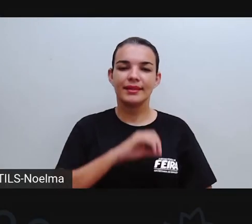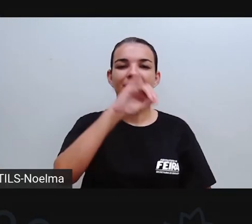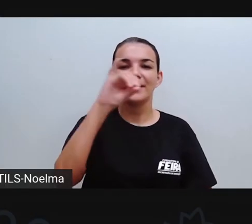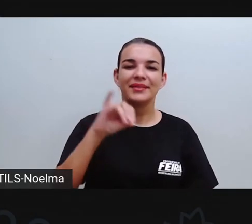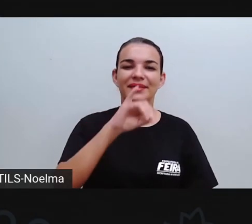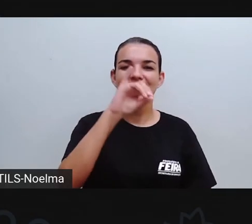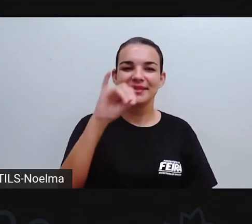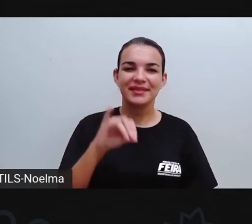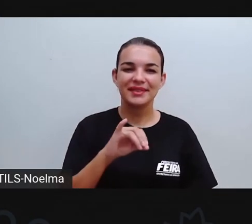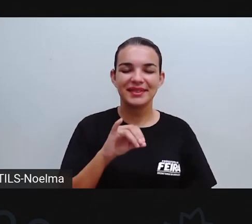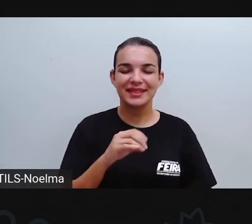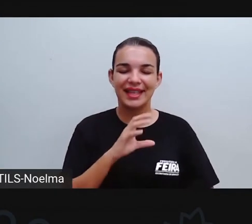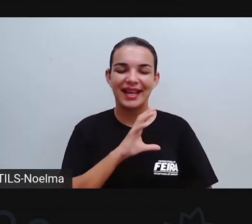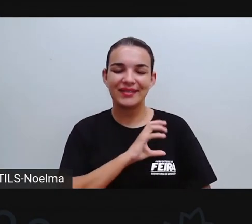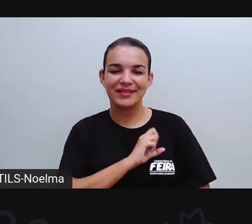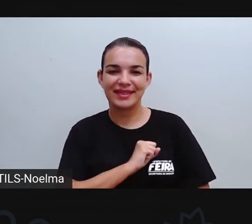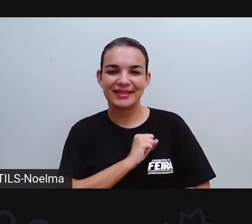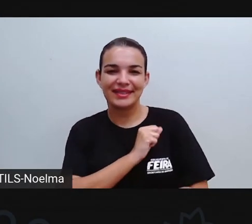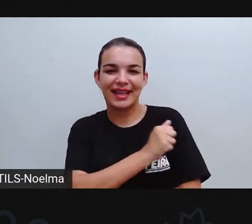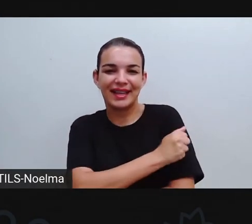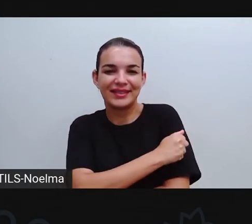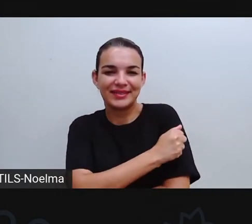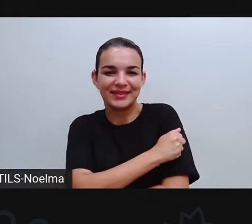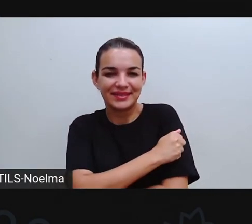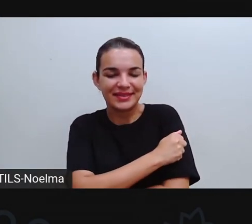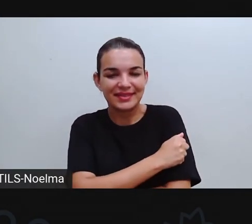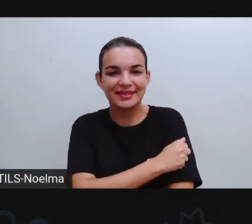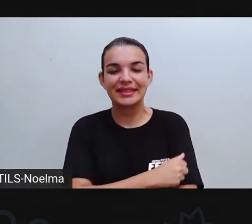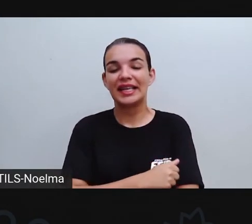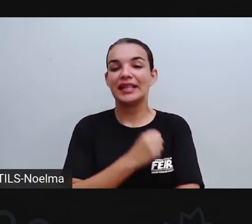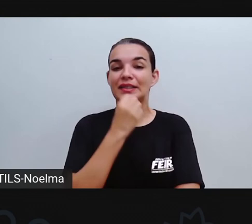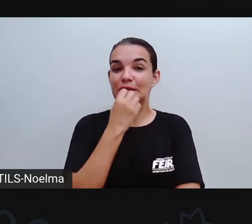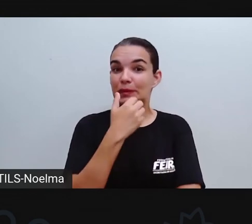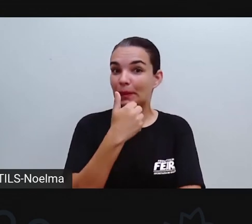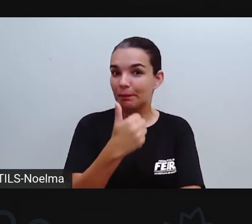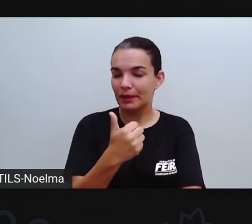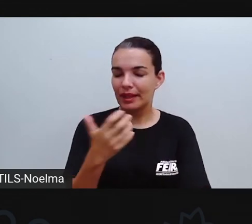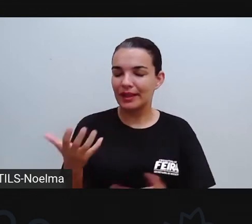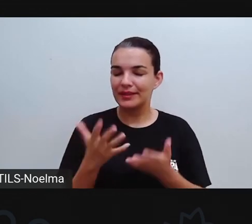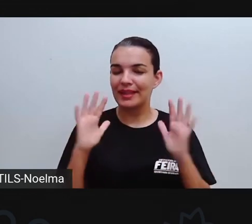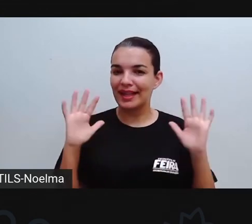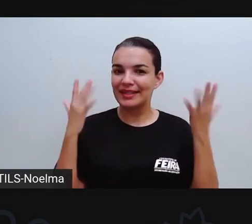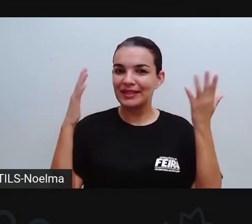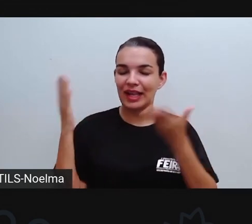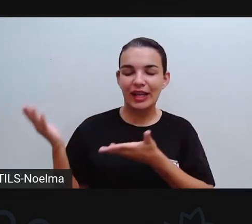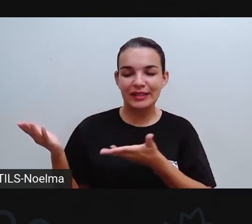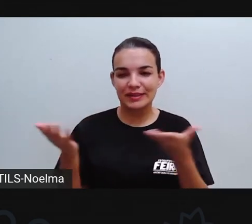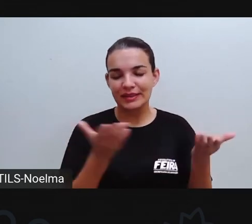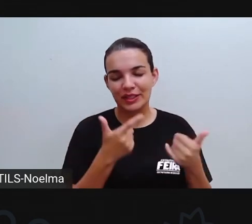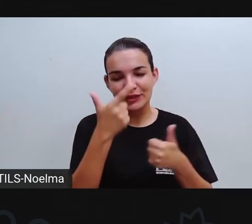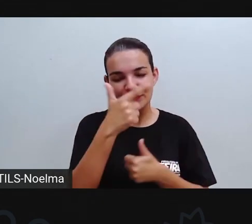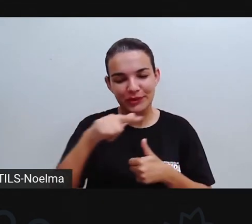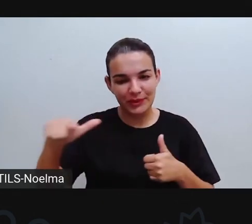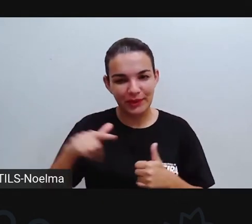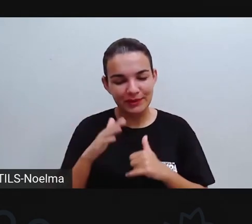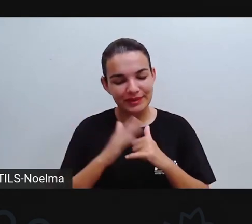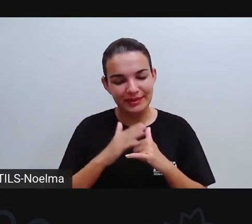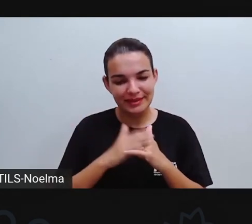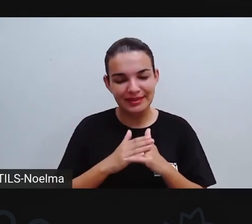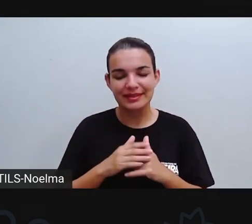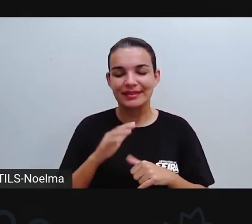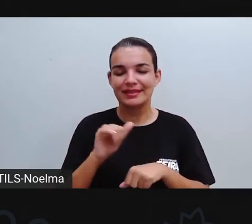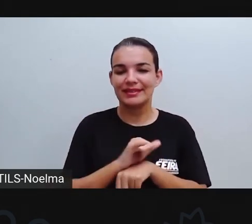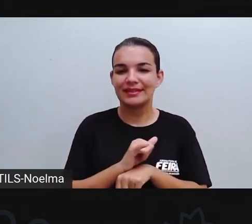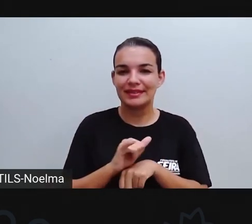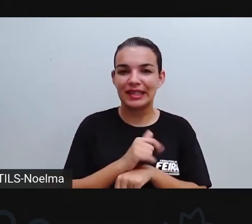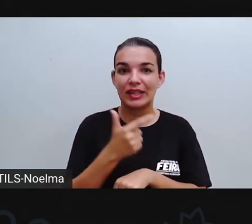Olá, meus queridos e amados alunos. É com enorme alegria que a gente recebe vocês aqui mais uma vez no nosso canal,